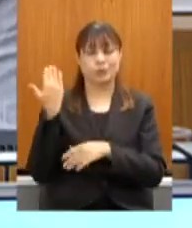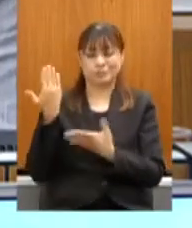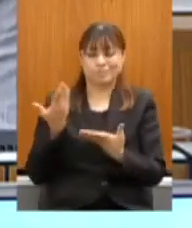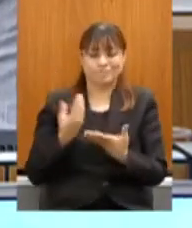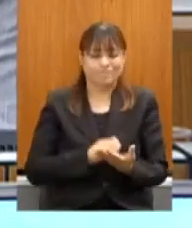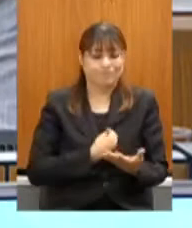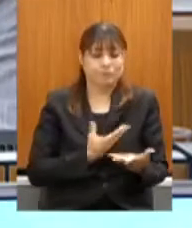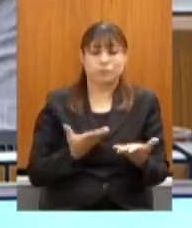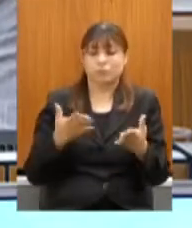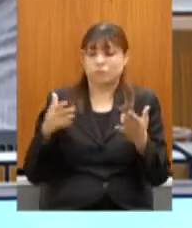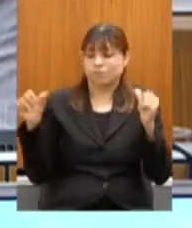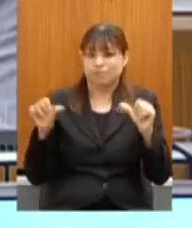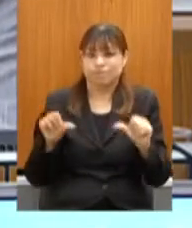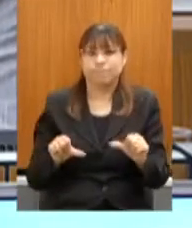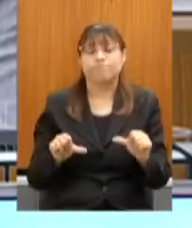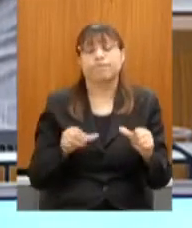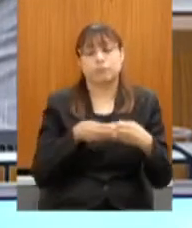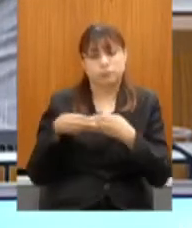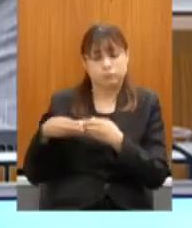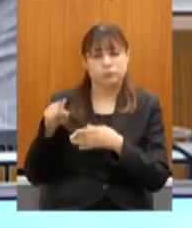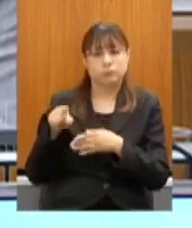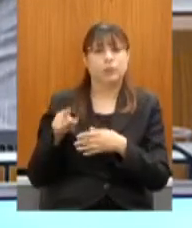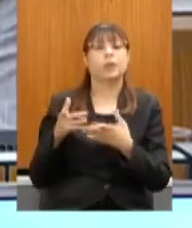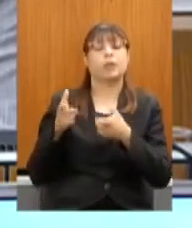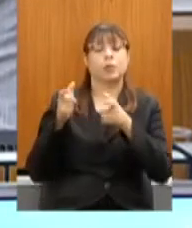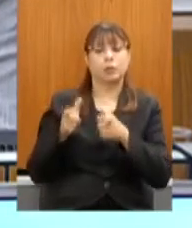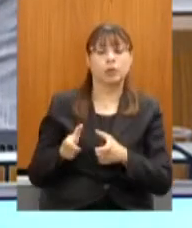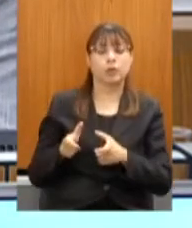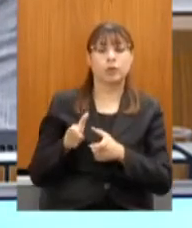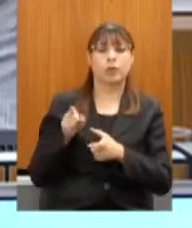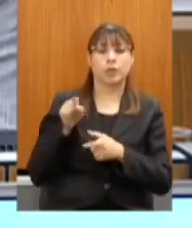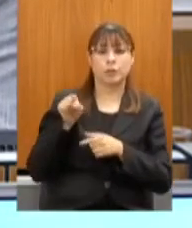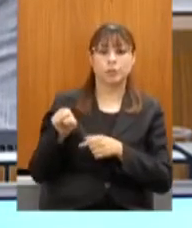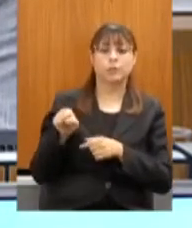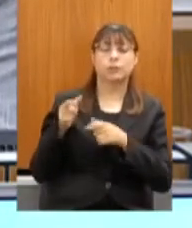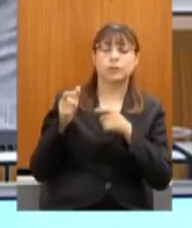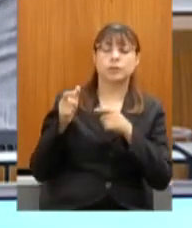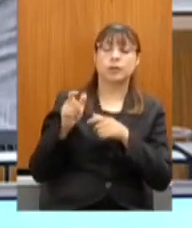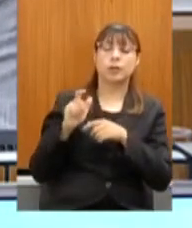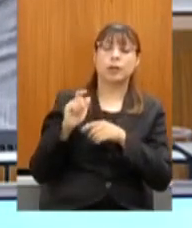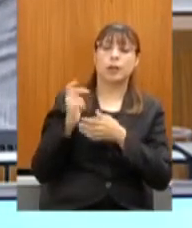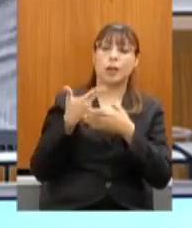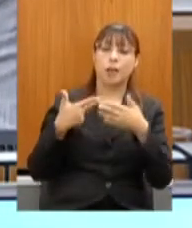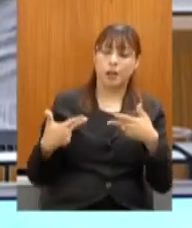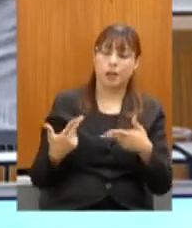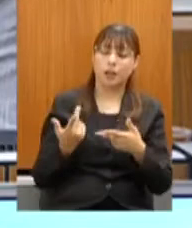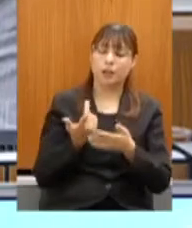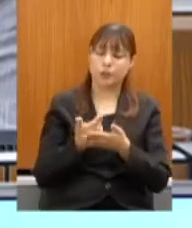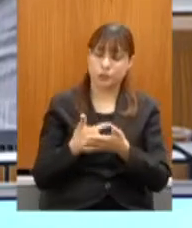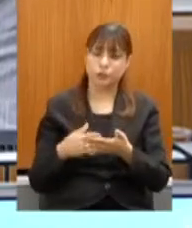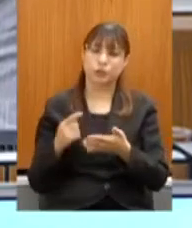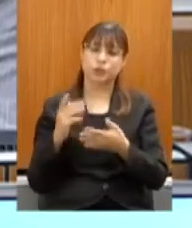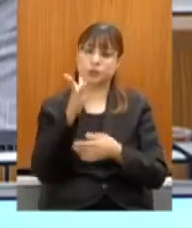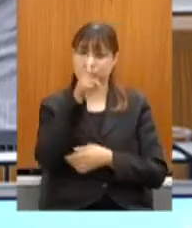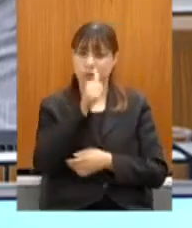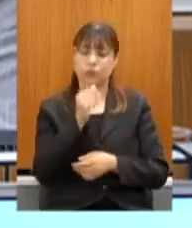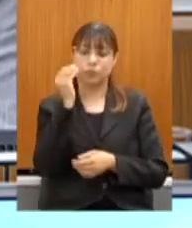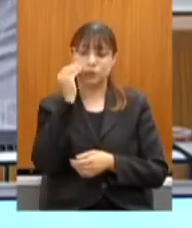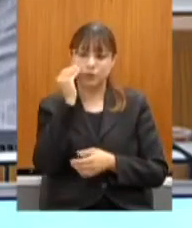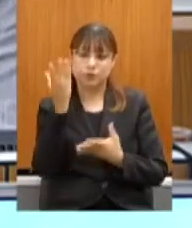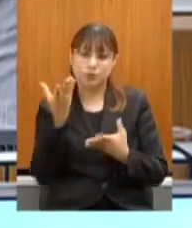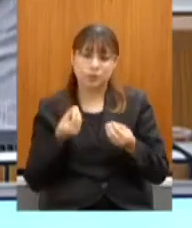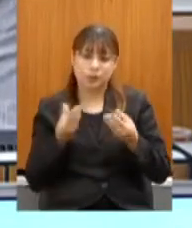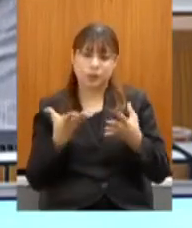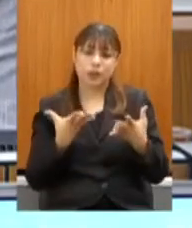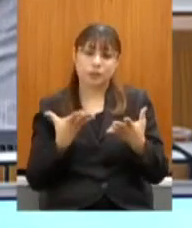e levamos o palco Arte Salva para lá, também no sentido de resgatar e dar um pouco de